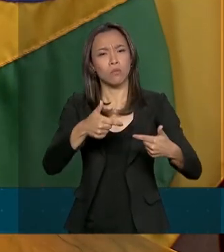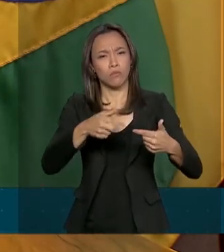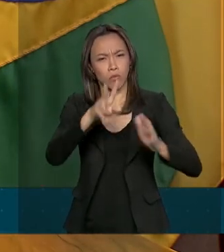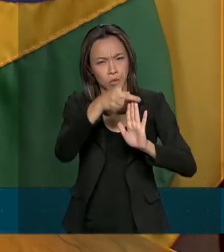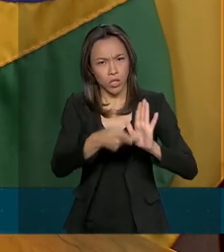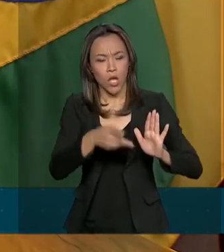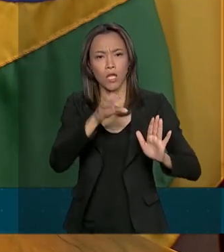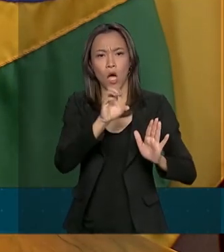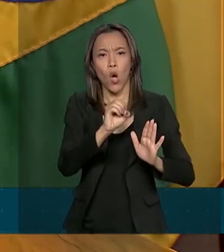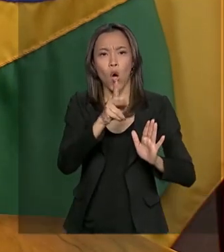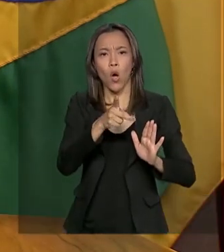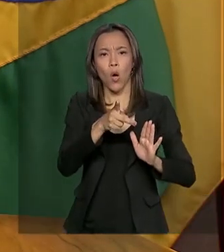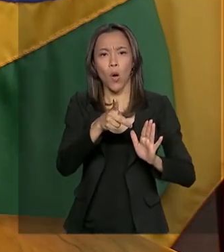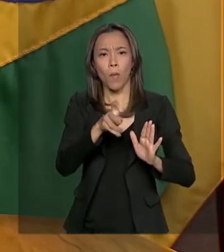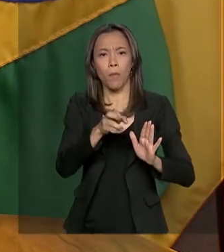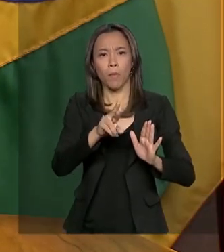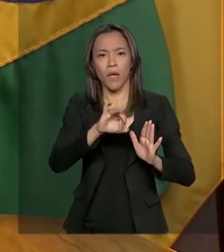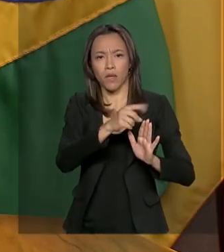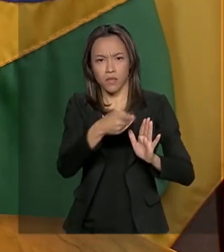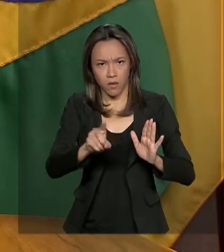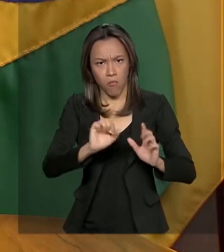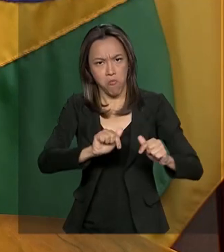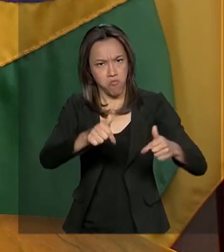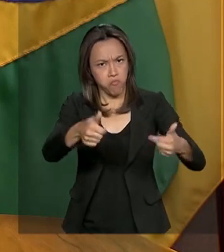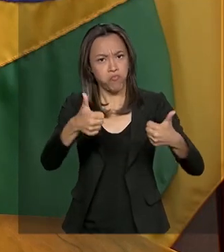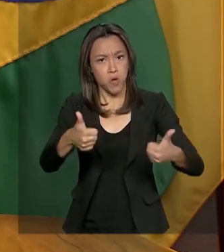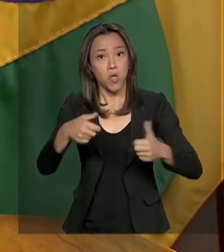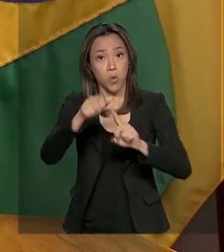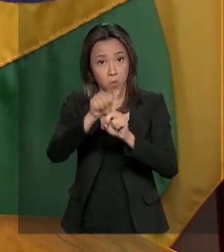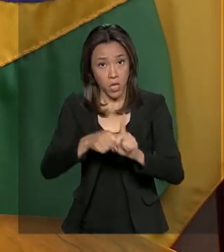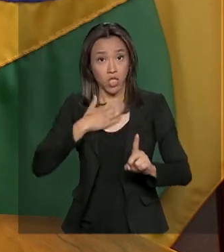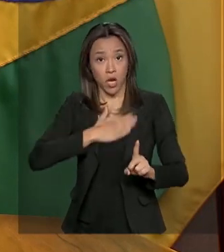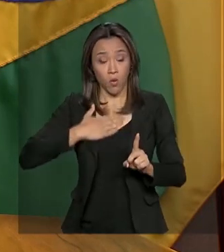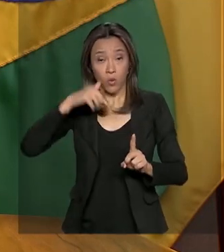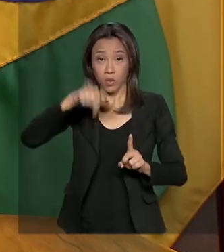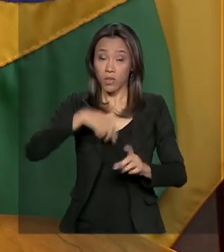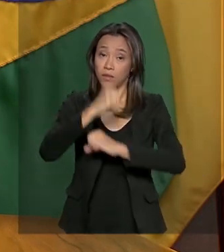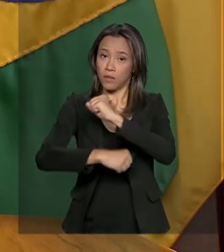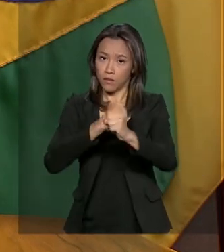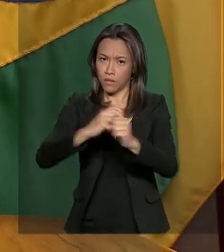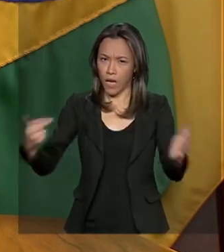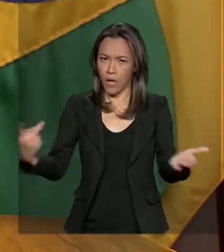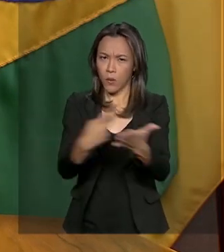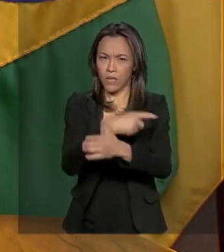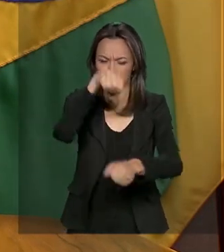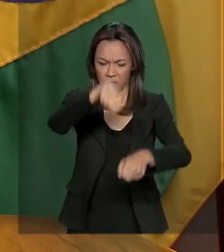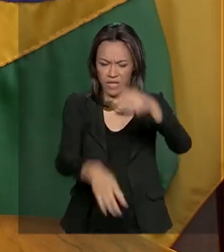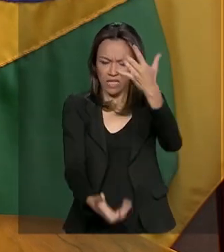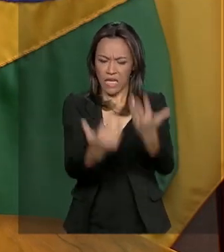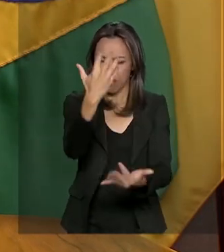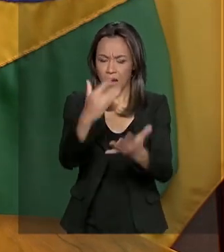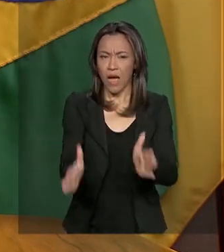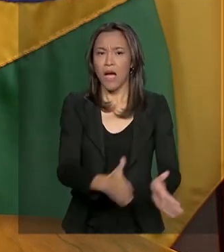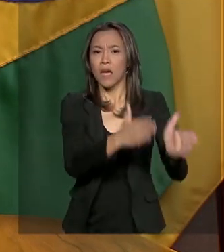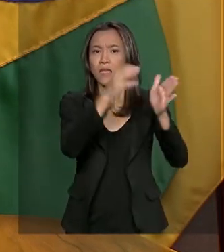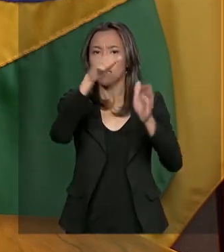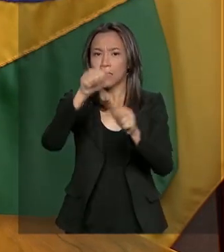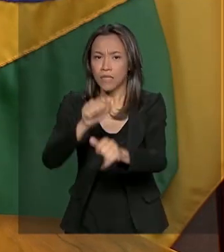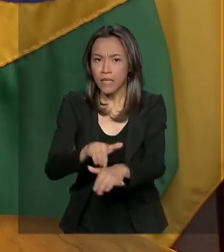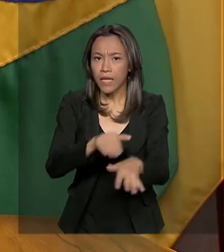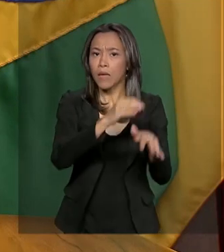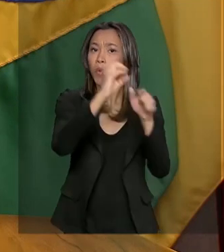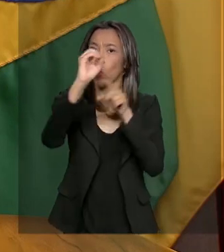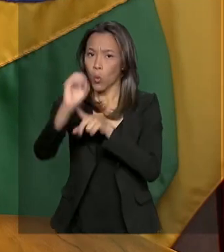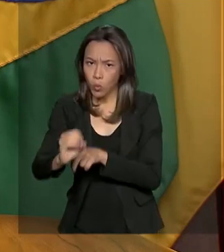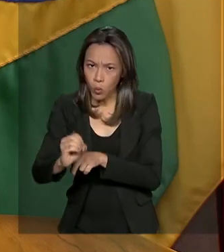começamos a enfrentar em agosto deste ano, em questão das queimadas, o resultado em setembro e outubro já foram